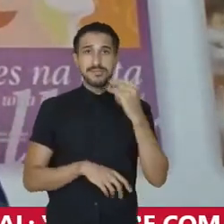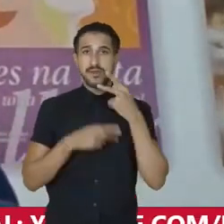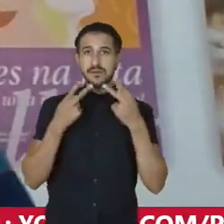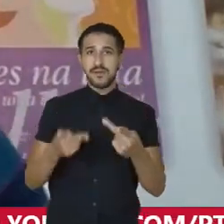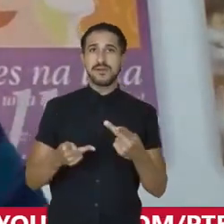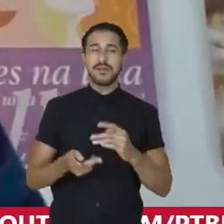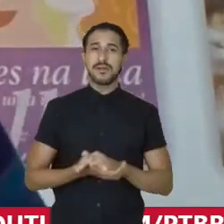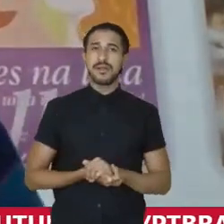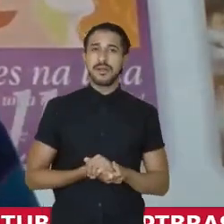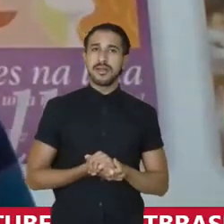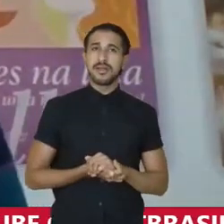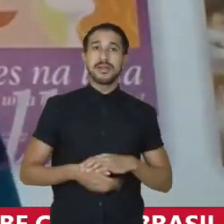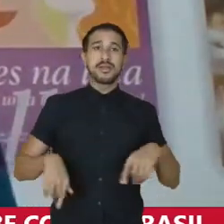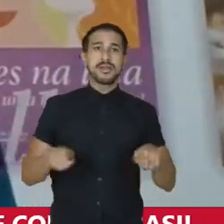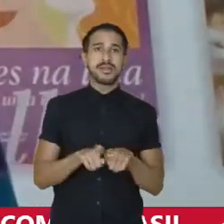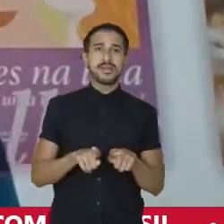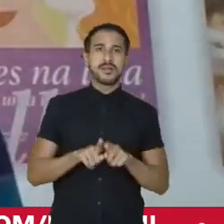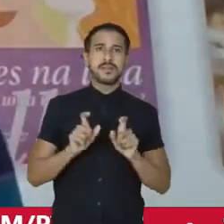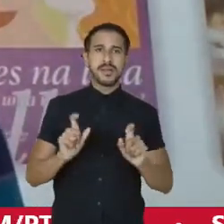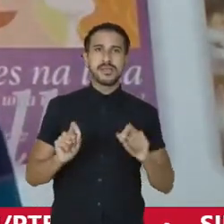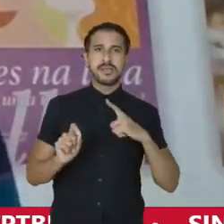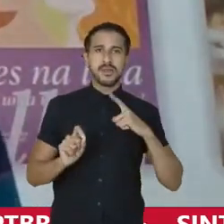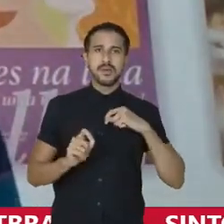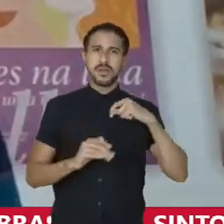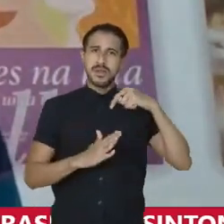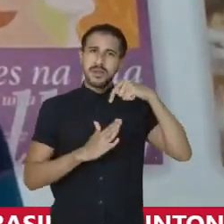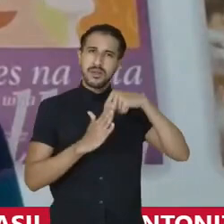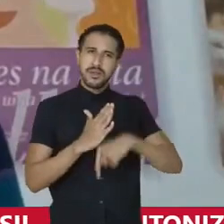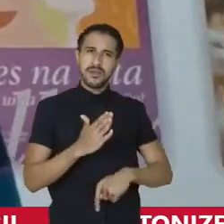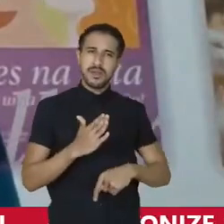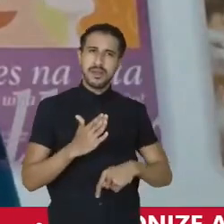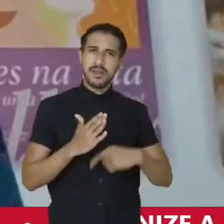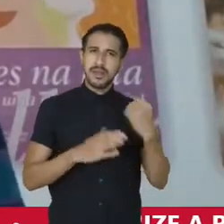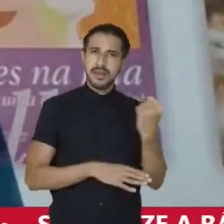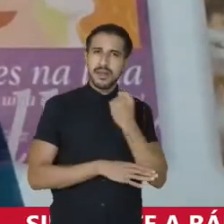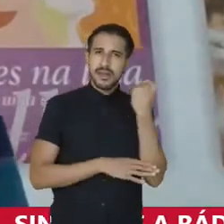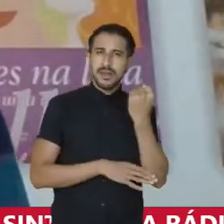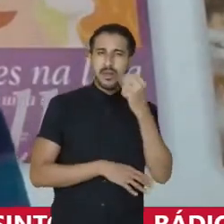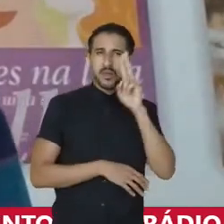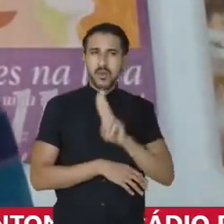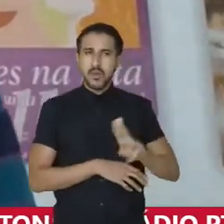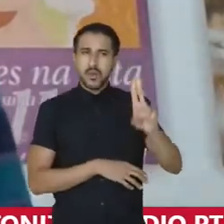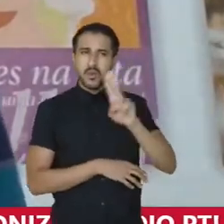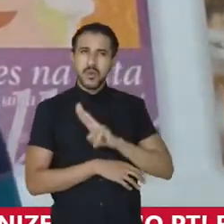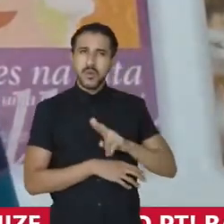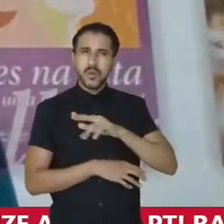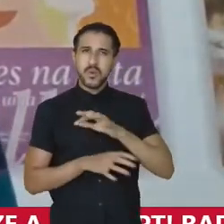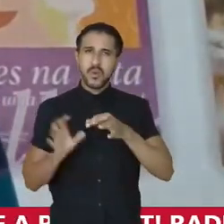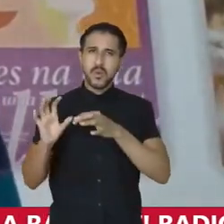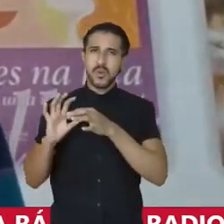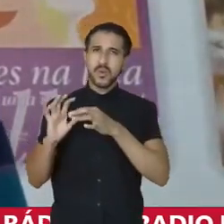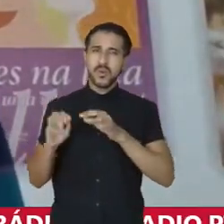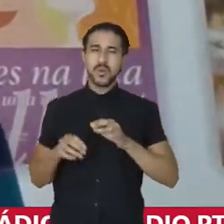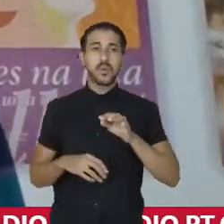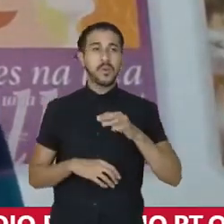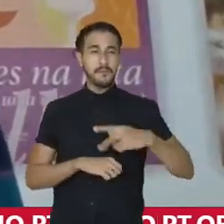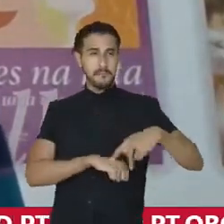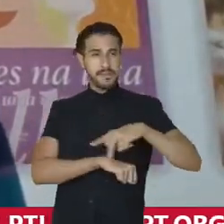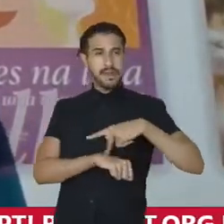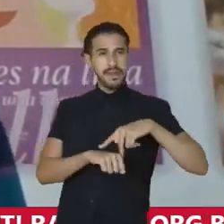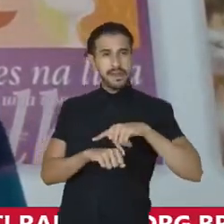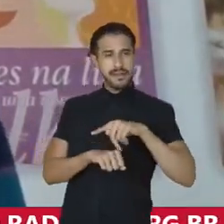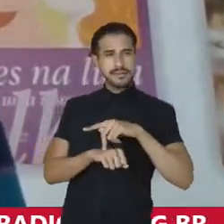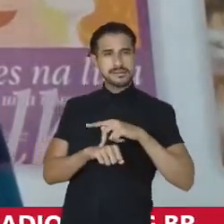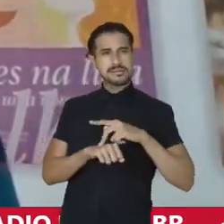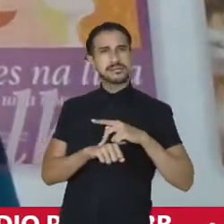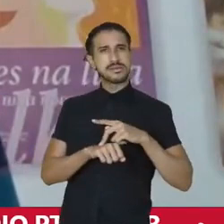dito. E, para além disso, há o aprofundamento da utilização do aparato do Estado para